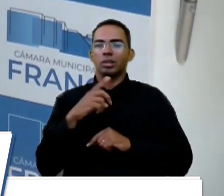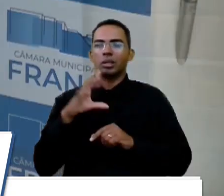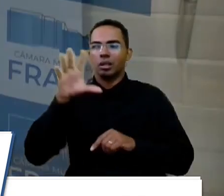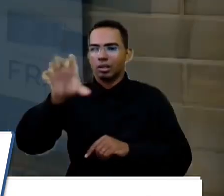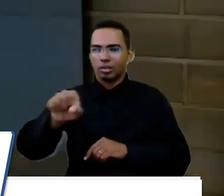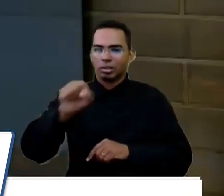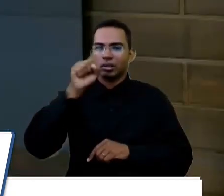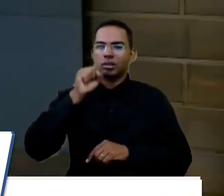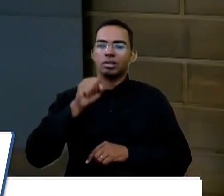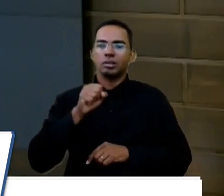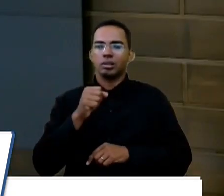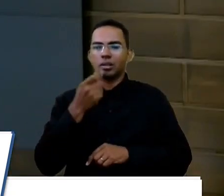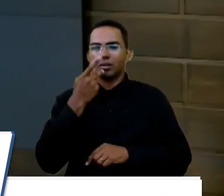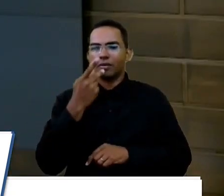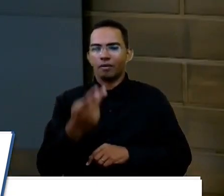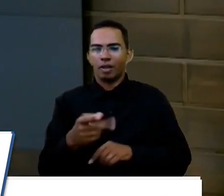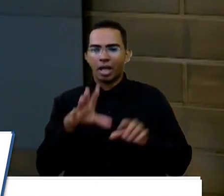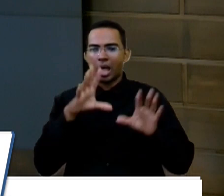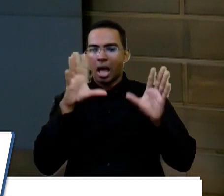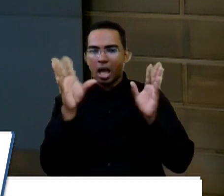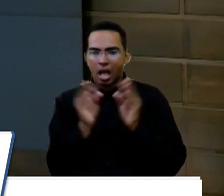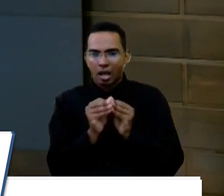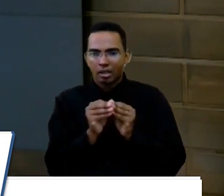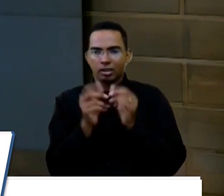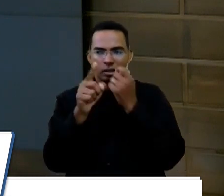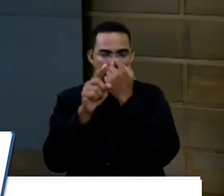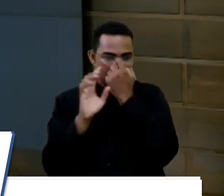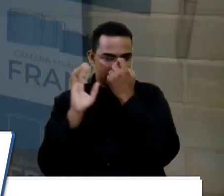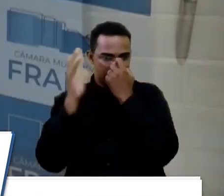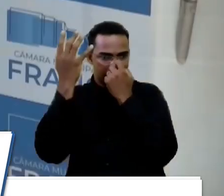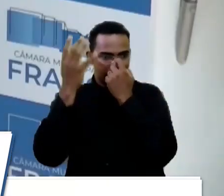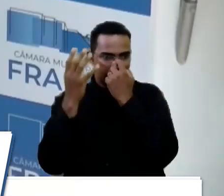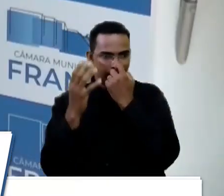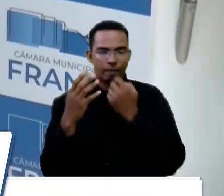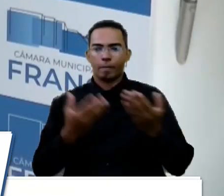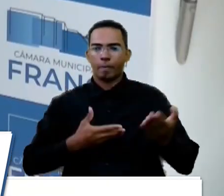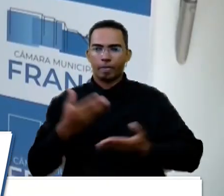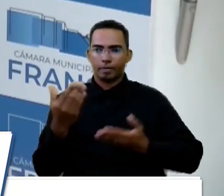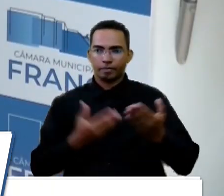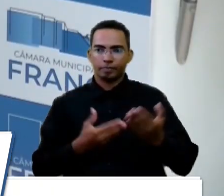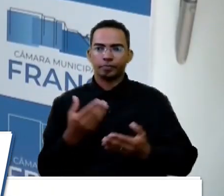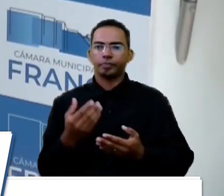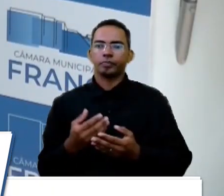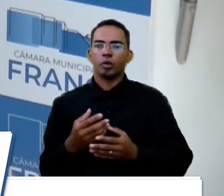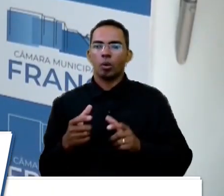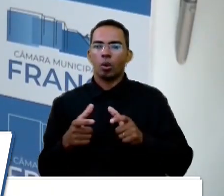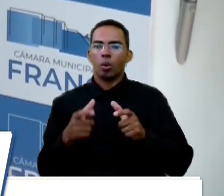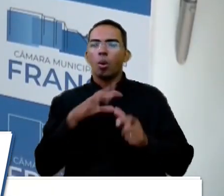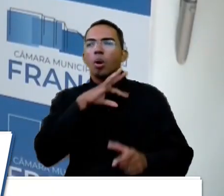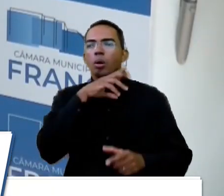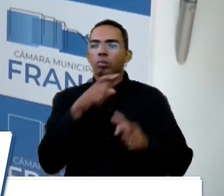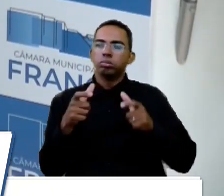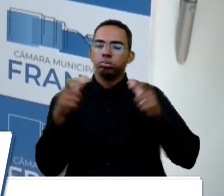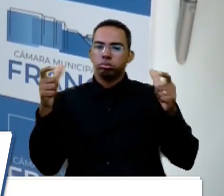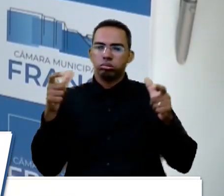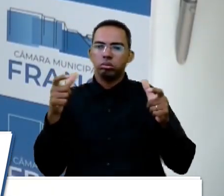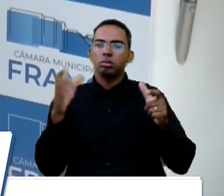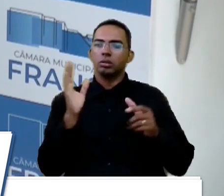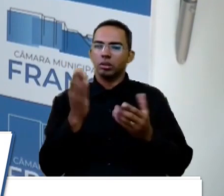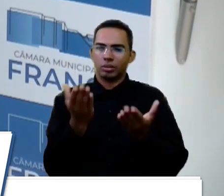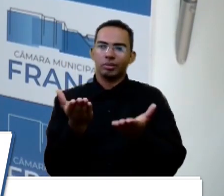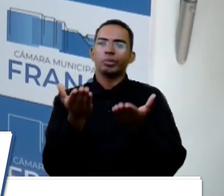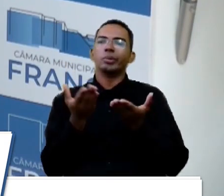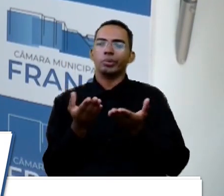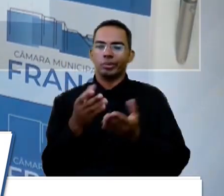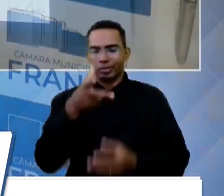Porte Grande. Quero falar rapidinho sobre o que está acontecendo com o serviço de Porte Grande aqui na nossa cidade. Eu fiz até um requerimento pro